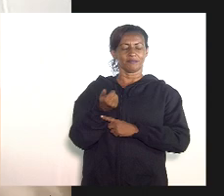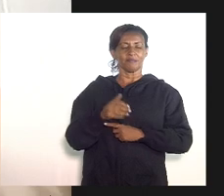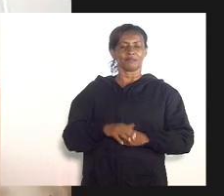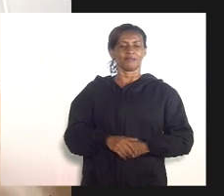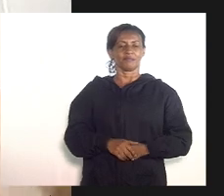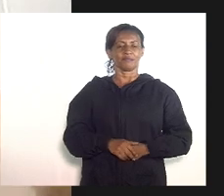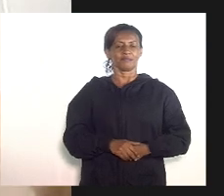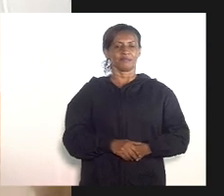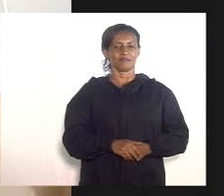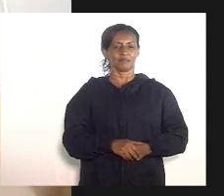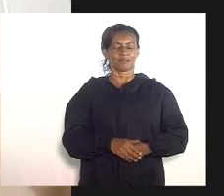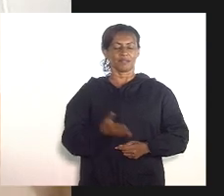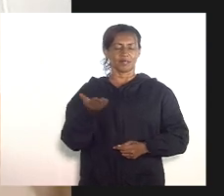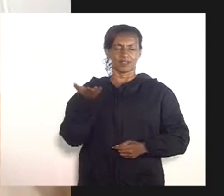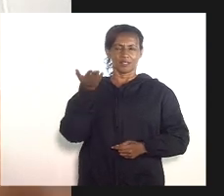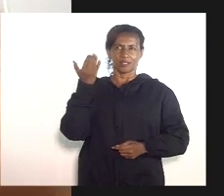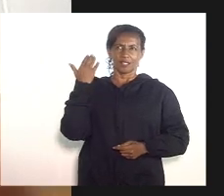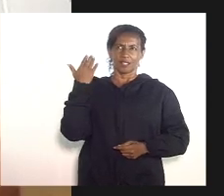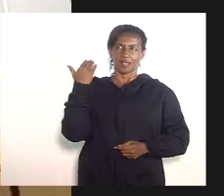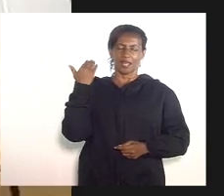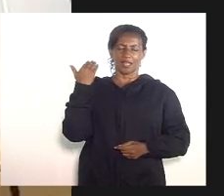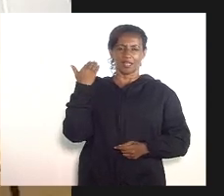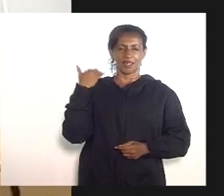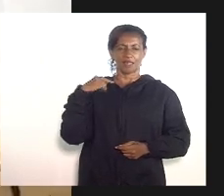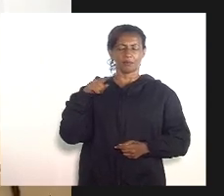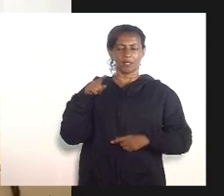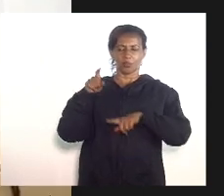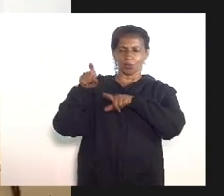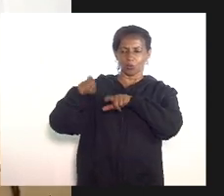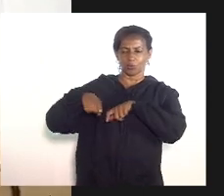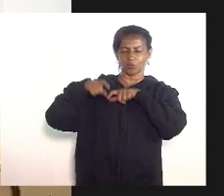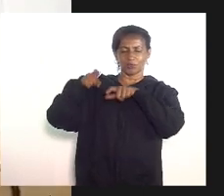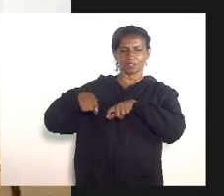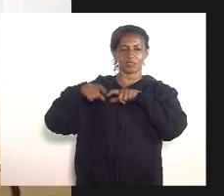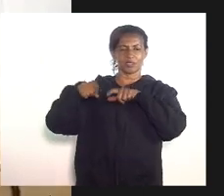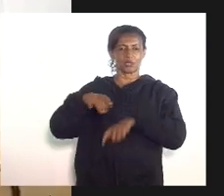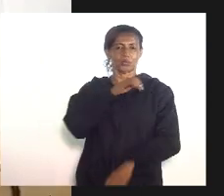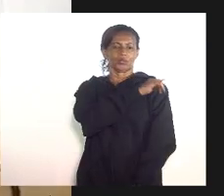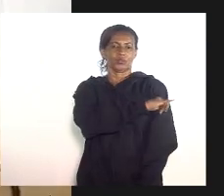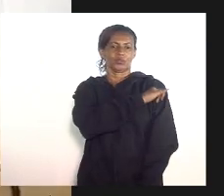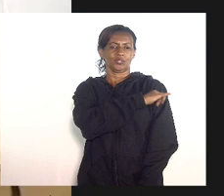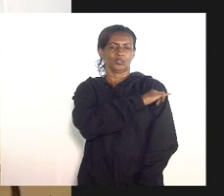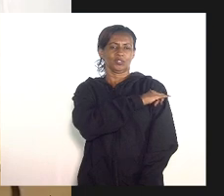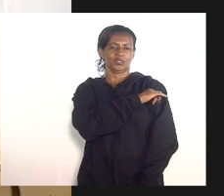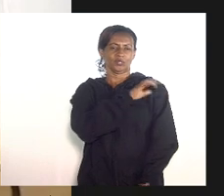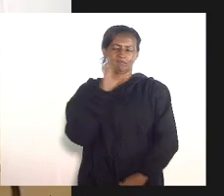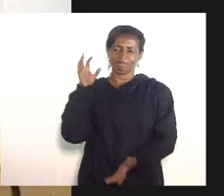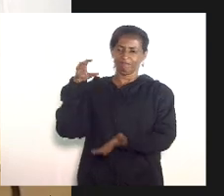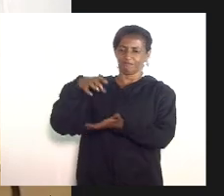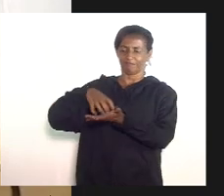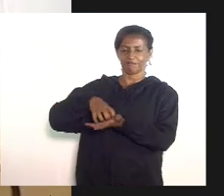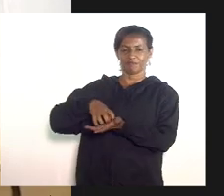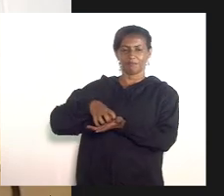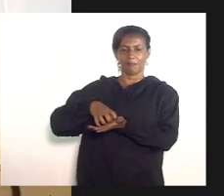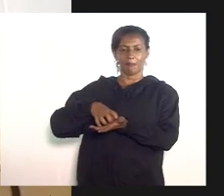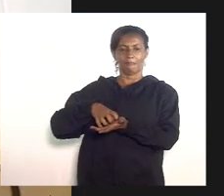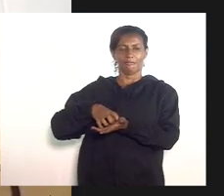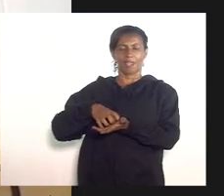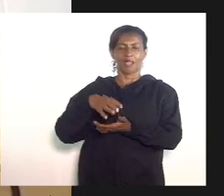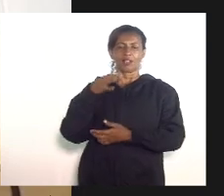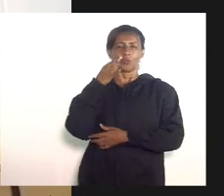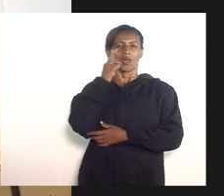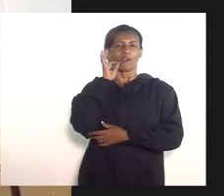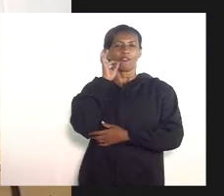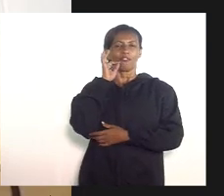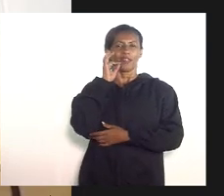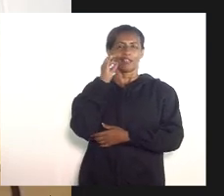na época em que a região do interior do estado do Rio de Janeiro concentrava boa parte da produção cafeira